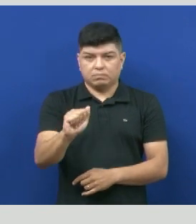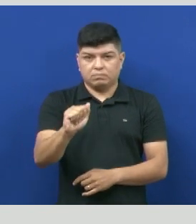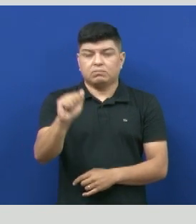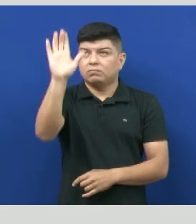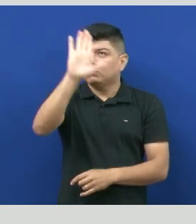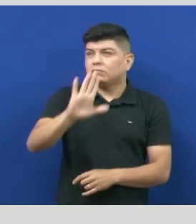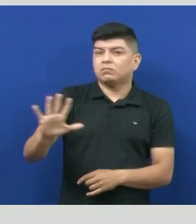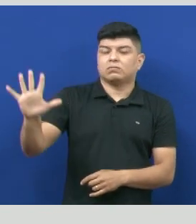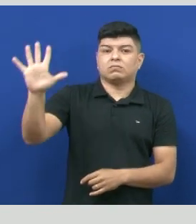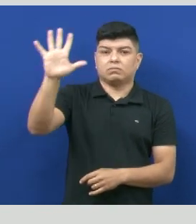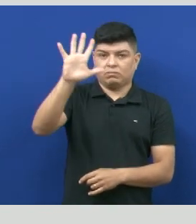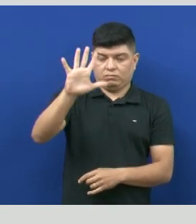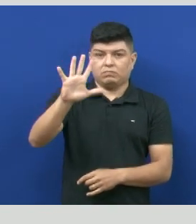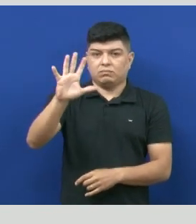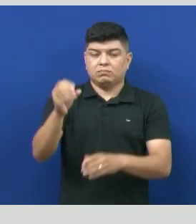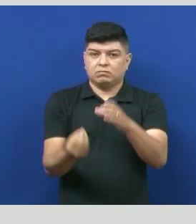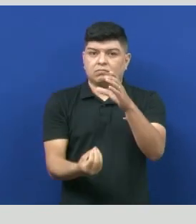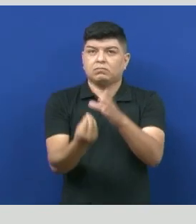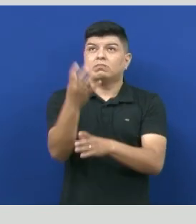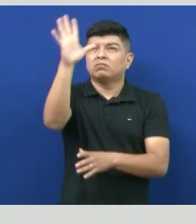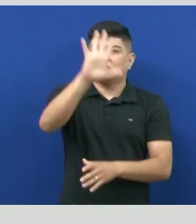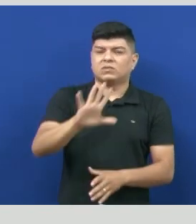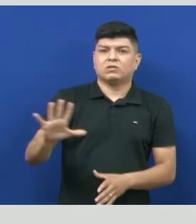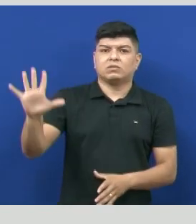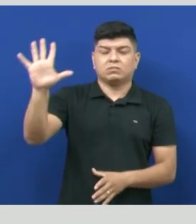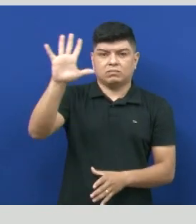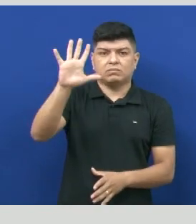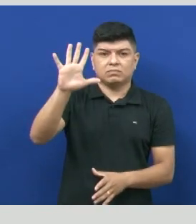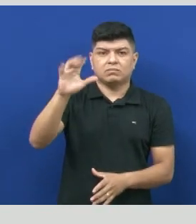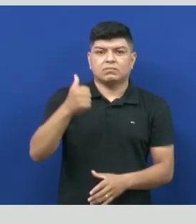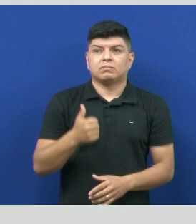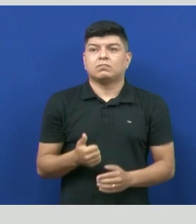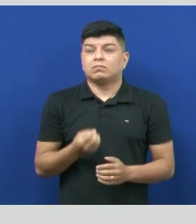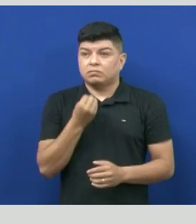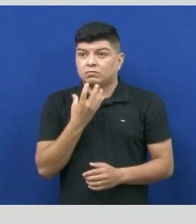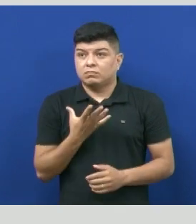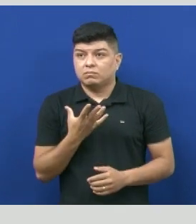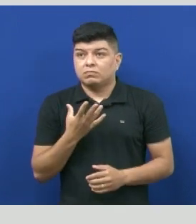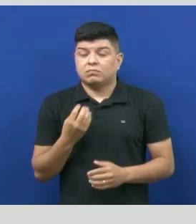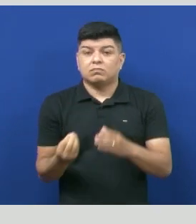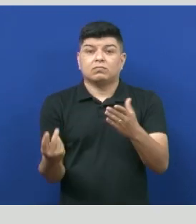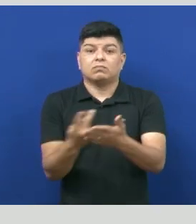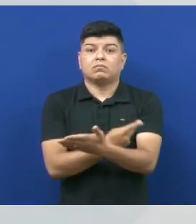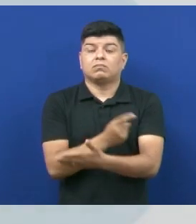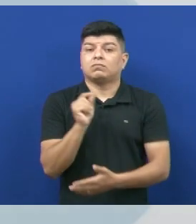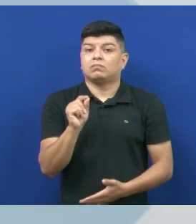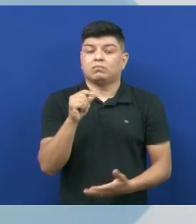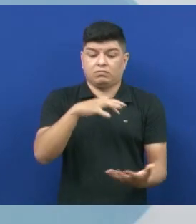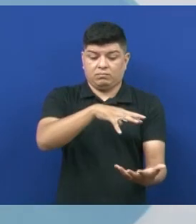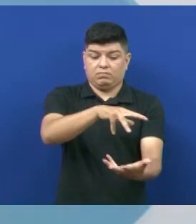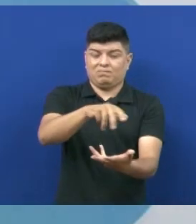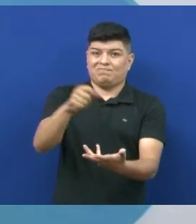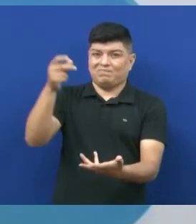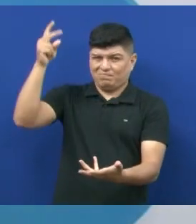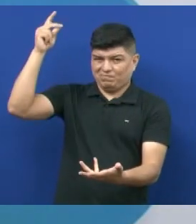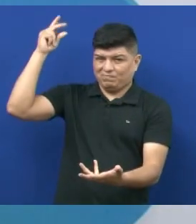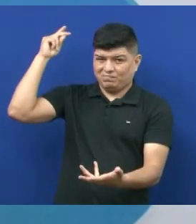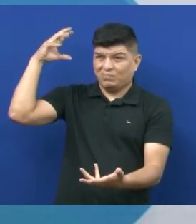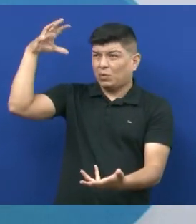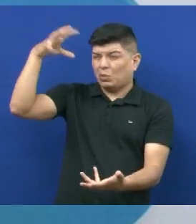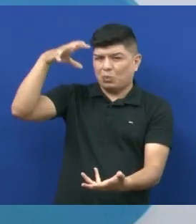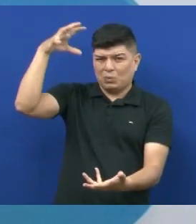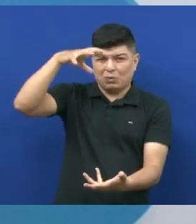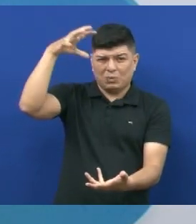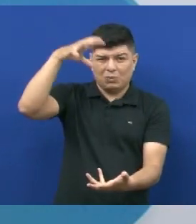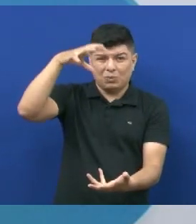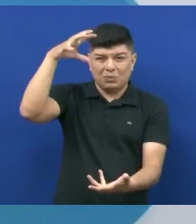espaço. Então, a semente de tudo vem do espaço, basicamente isso. Bom, o que aconteceu? Na Terra Primitiva tinha uma chuva de meteoro